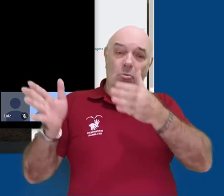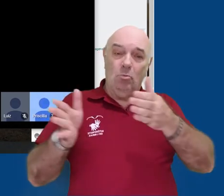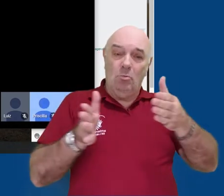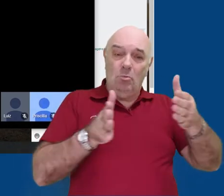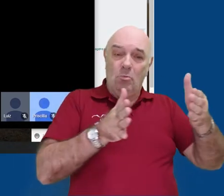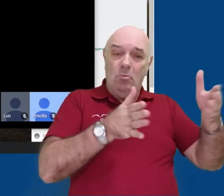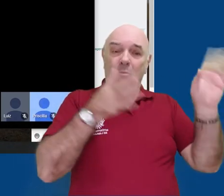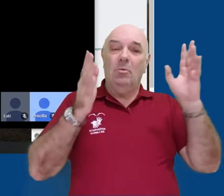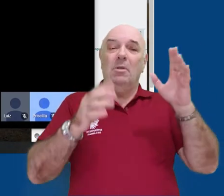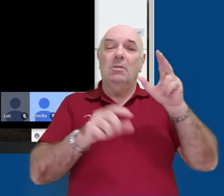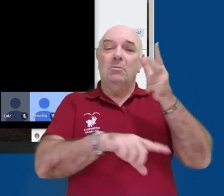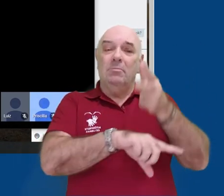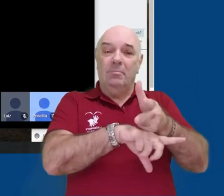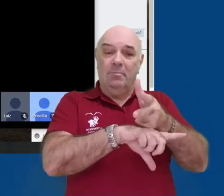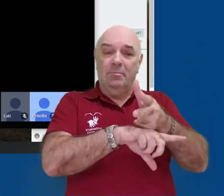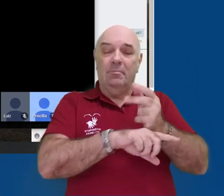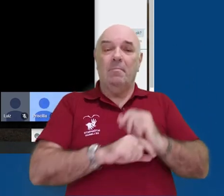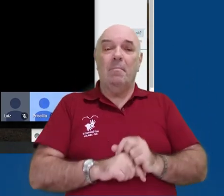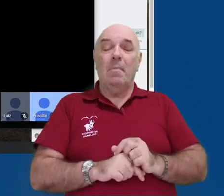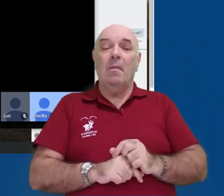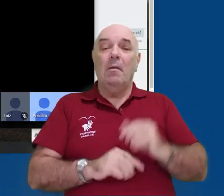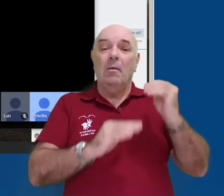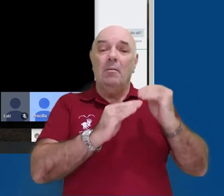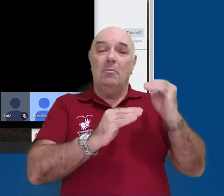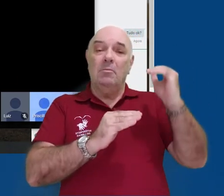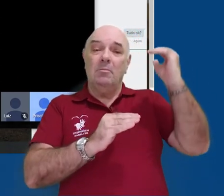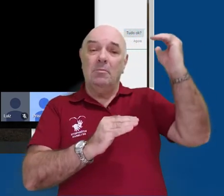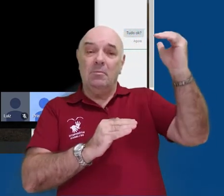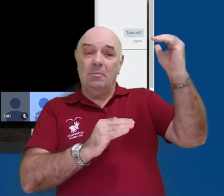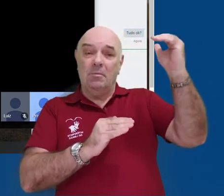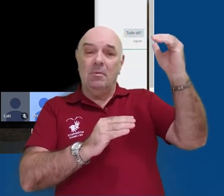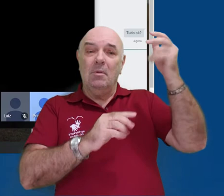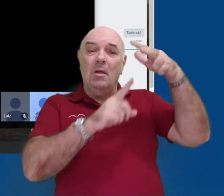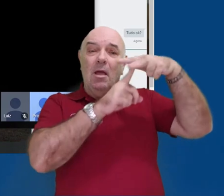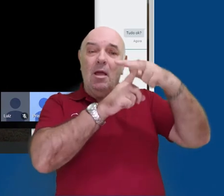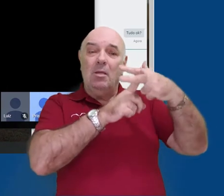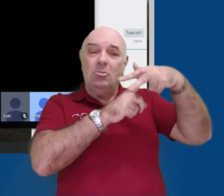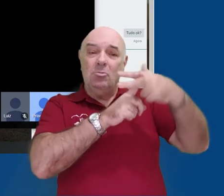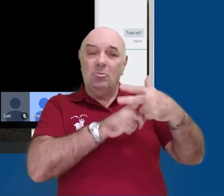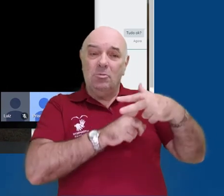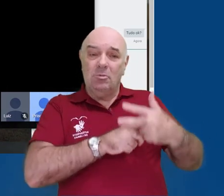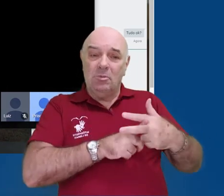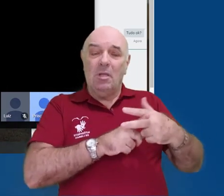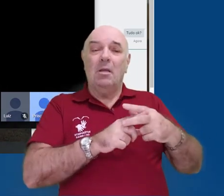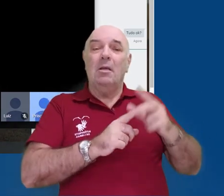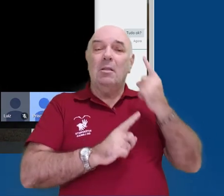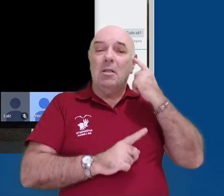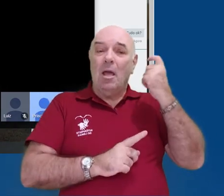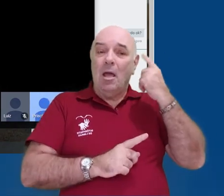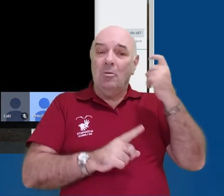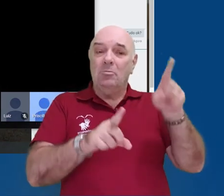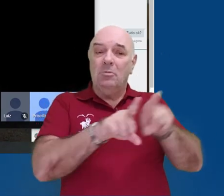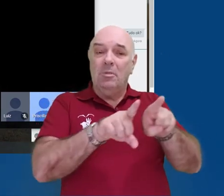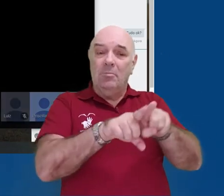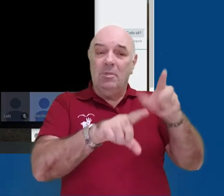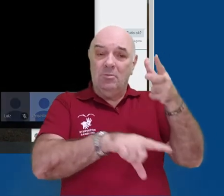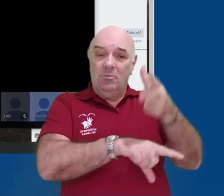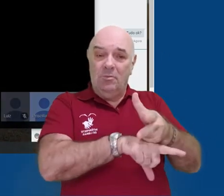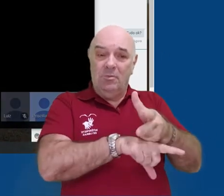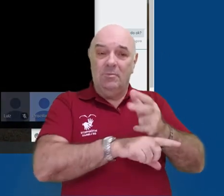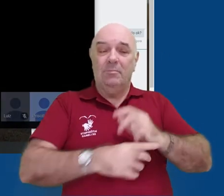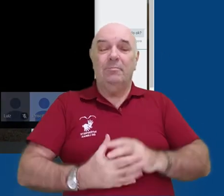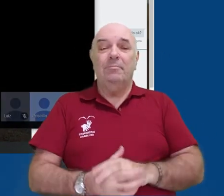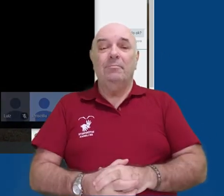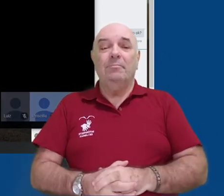apenas no decorrer da chamada. No canto superior direito, é possível ajustar as configurações de